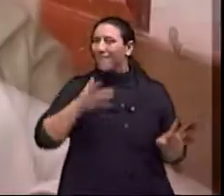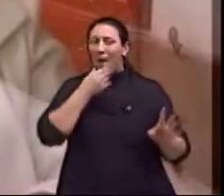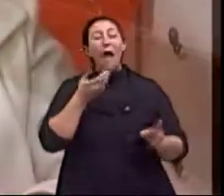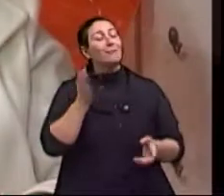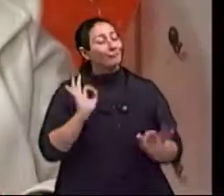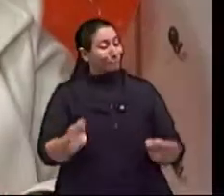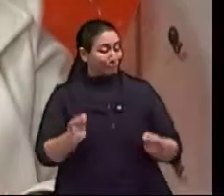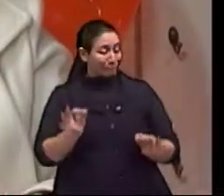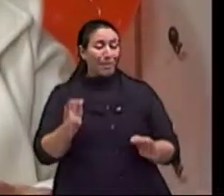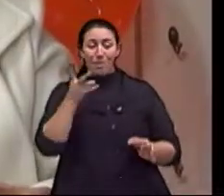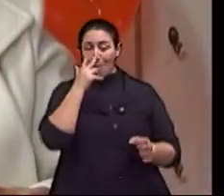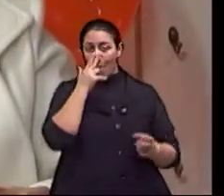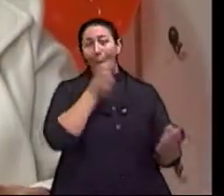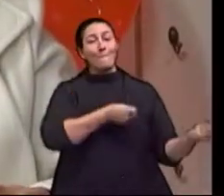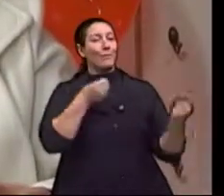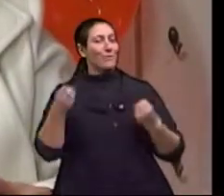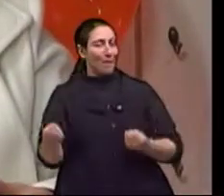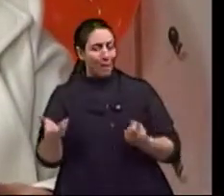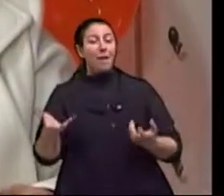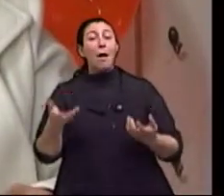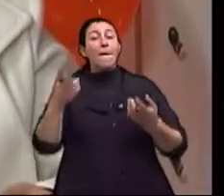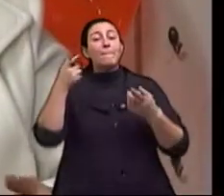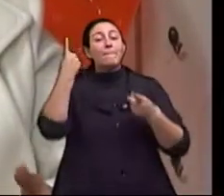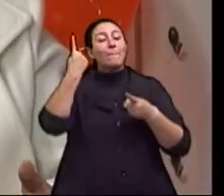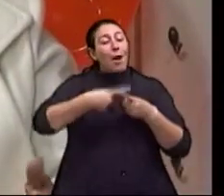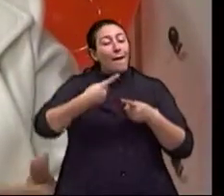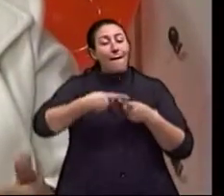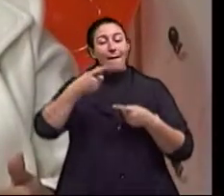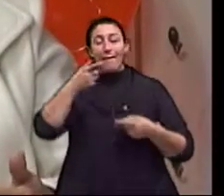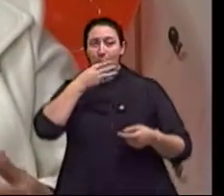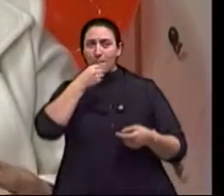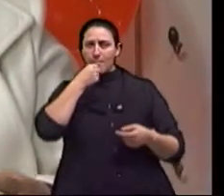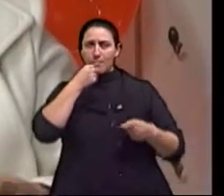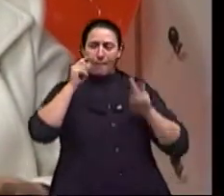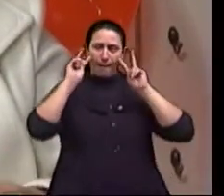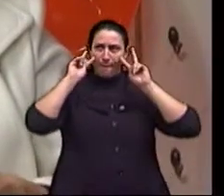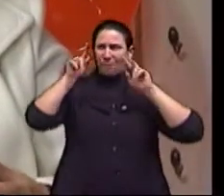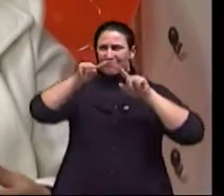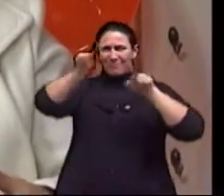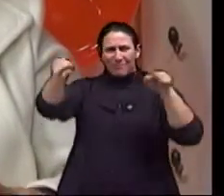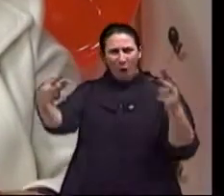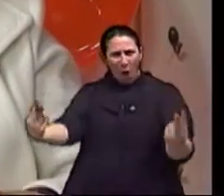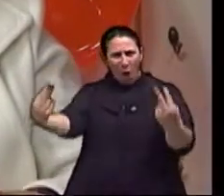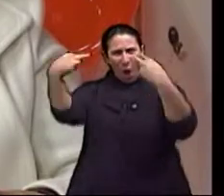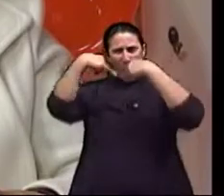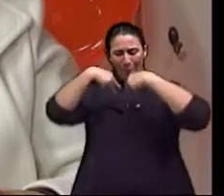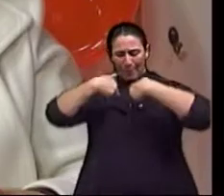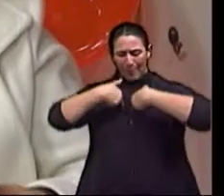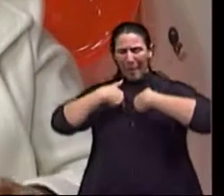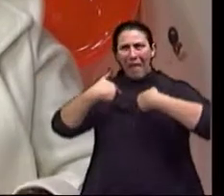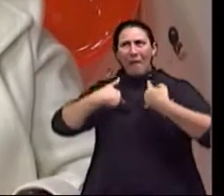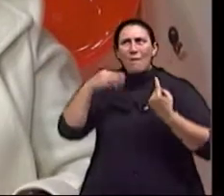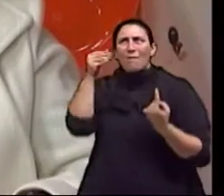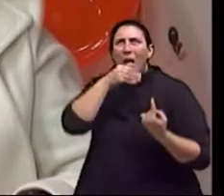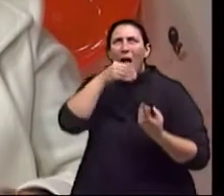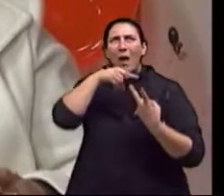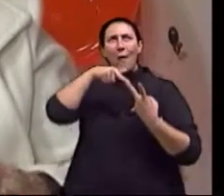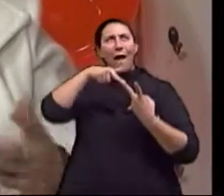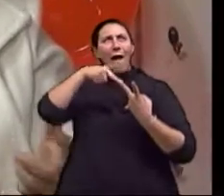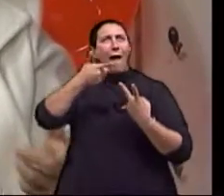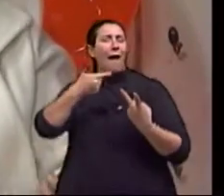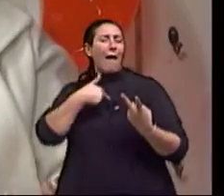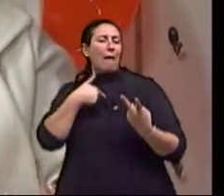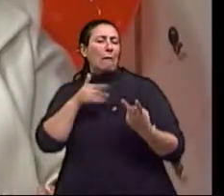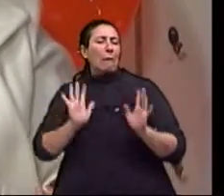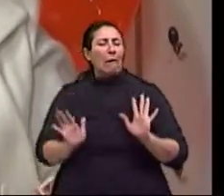Perfeito, perfeito. Uma vez que o homem seria olhado por dentro, compreendido nas suas fragilidades, ele perderia